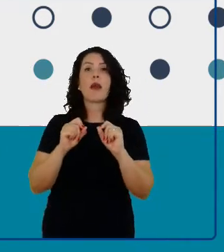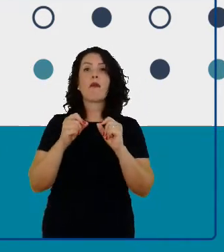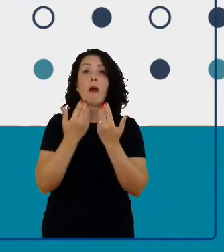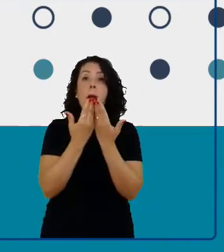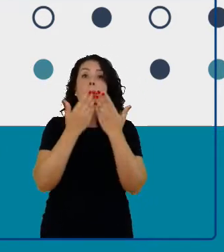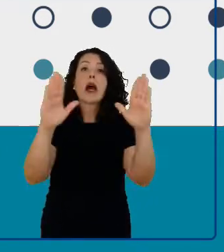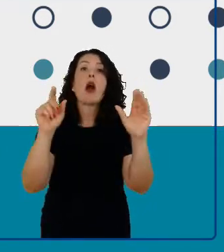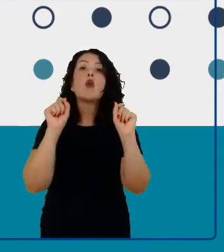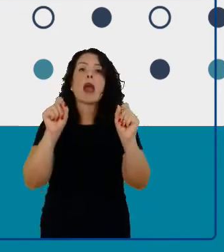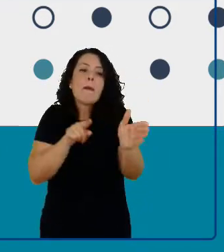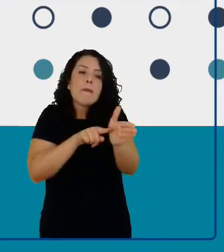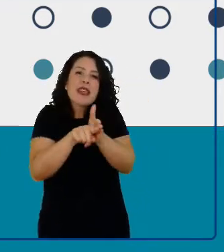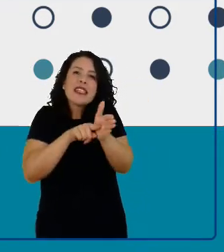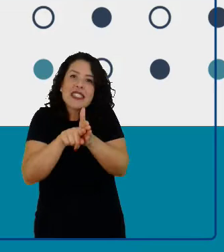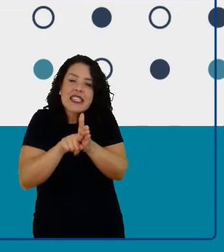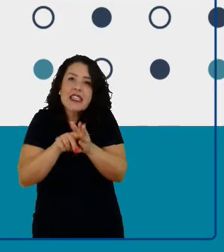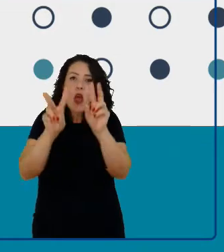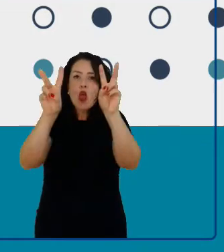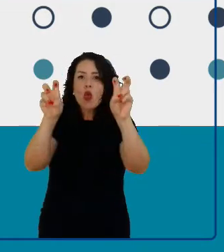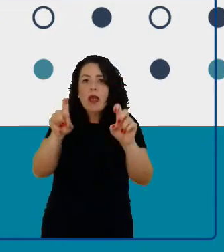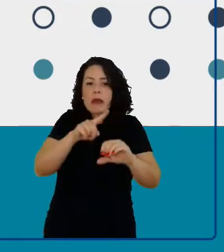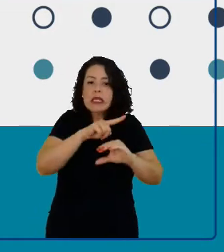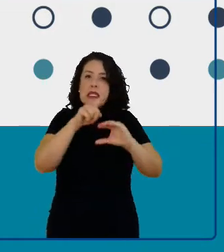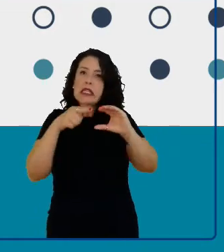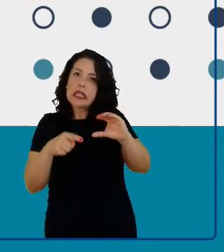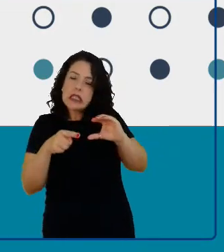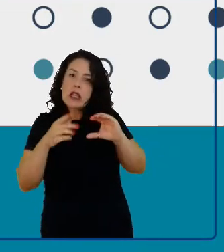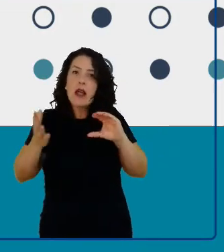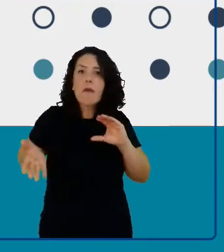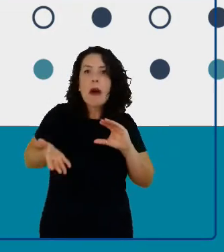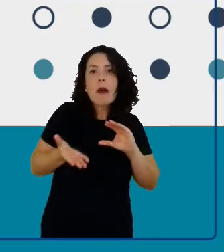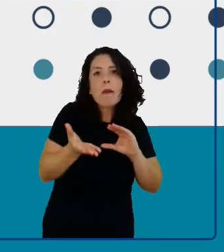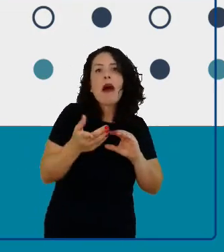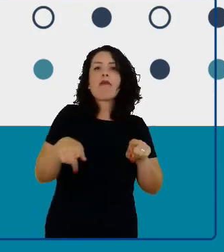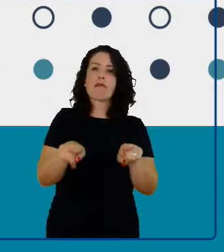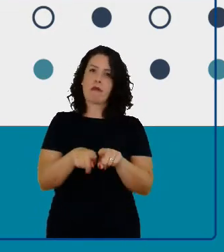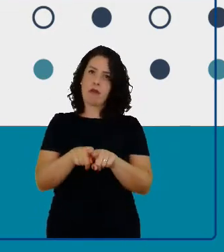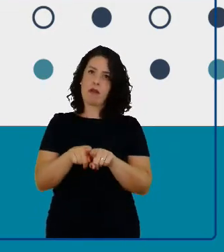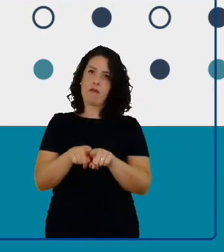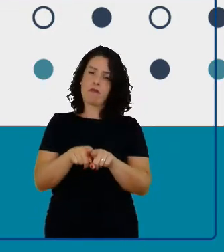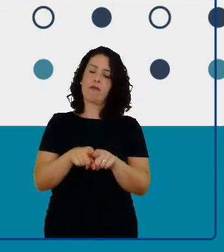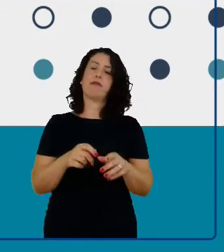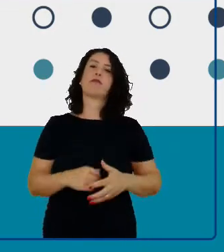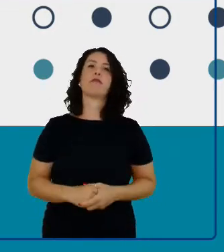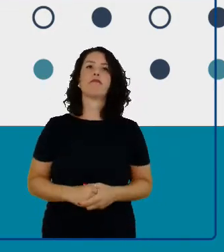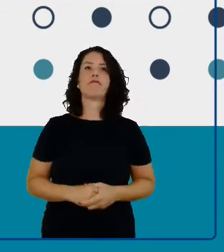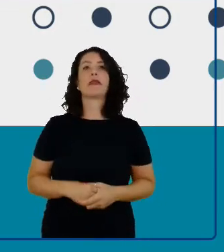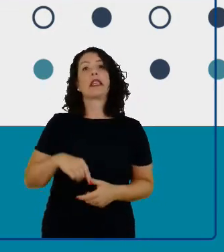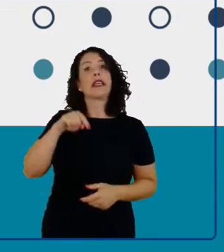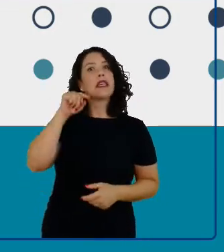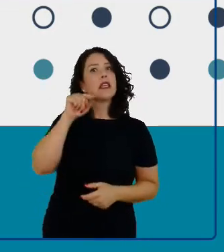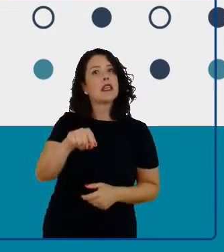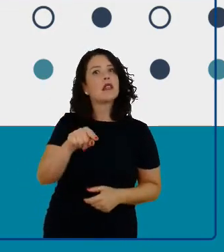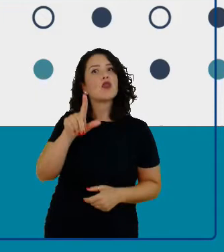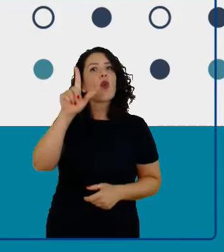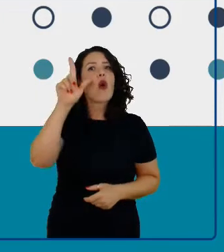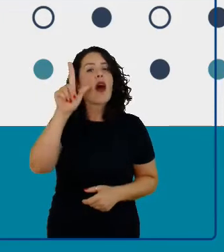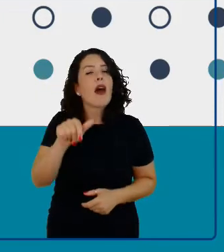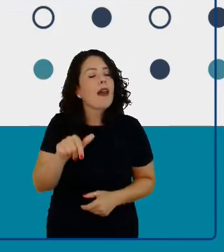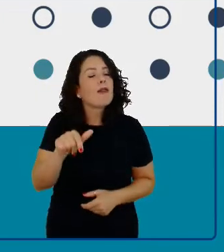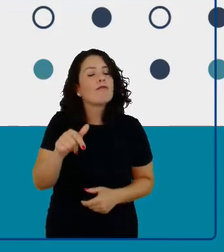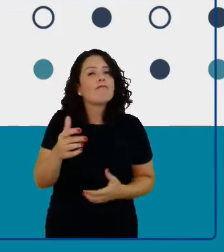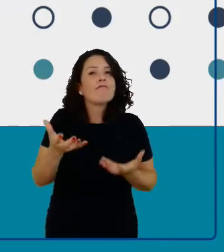e iniciativas na ciência na escola também. E essa é uma boa notícia. Muito obrigado,